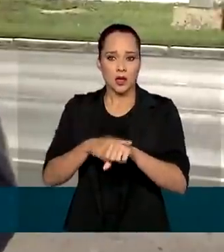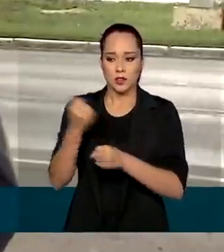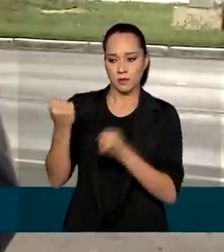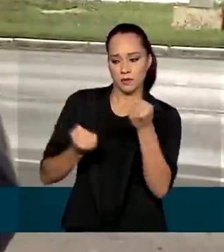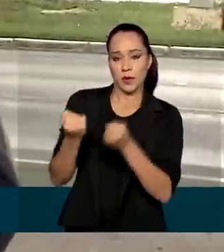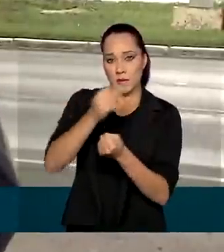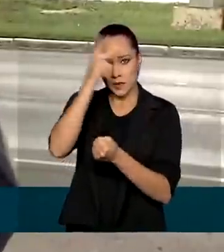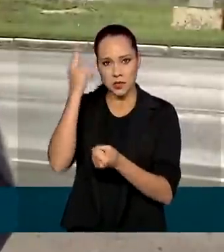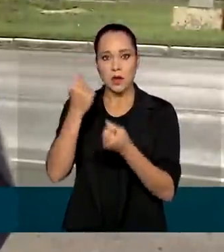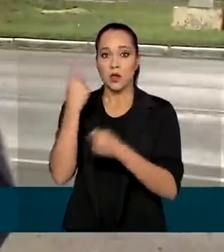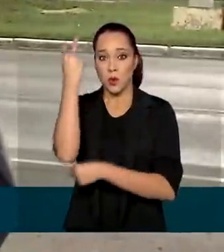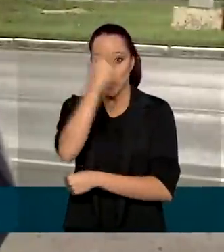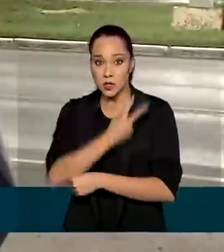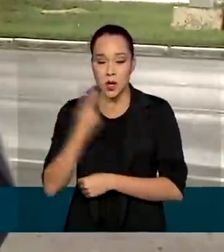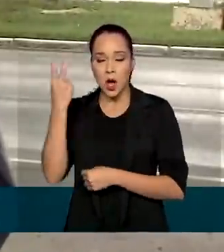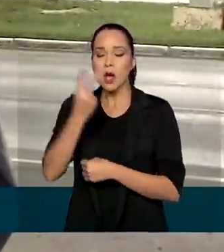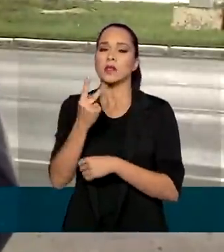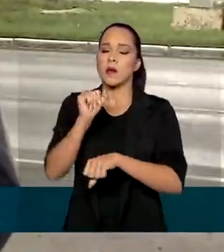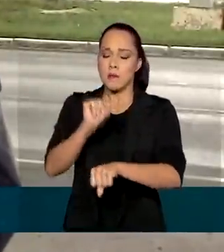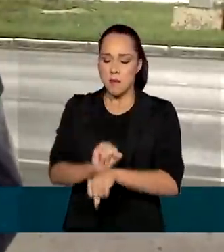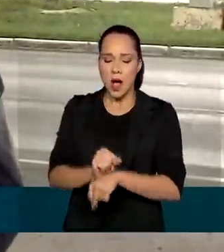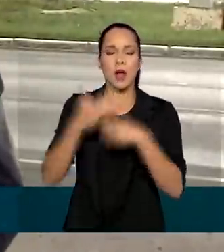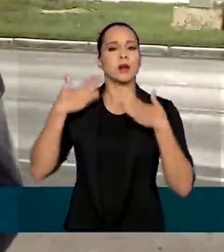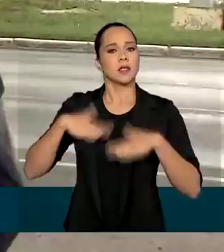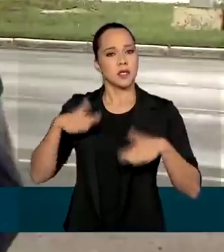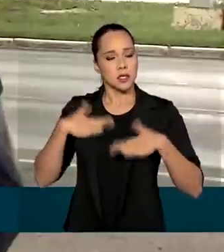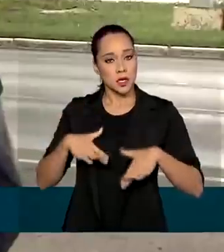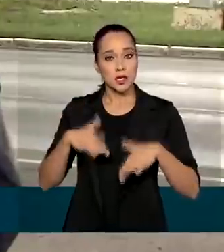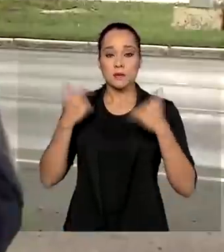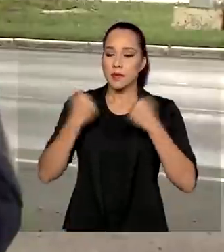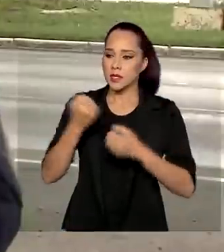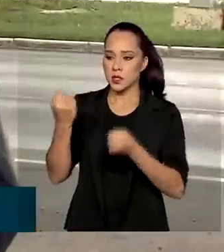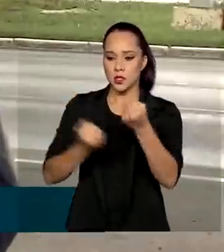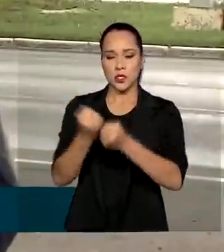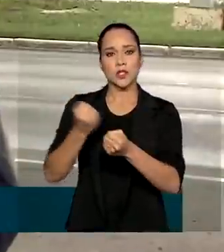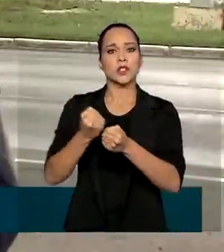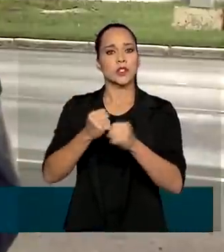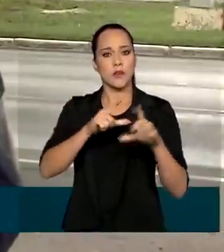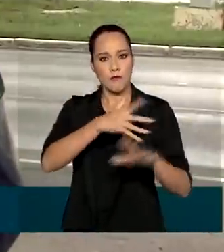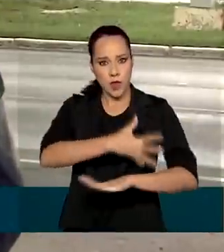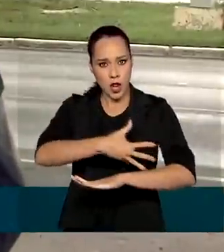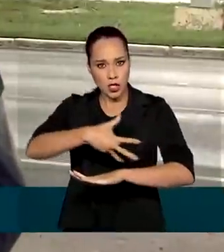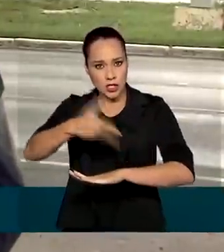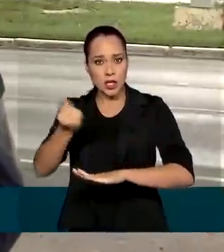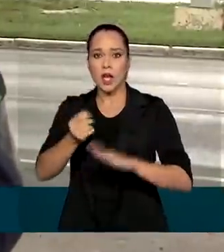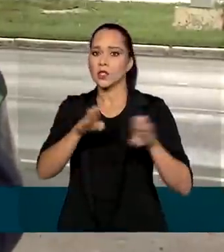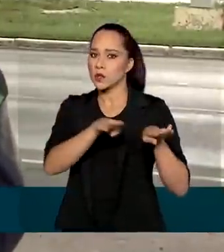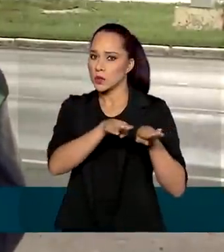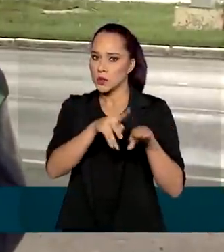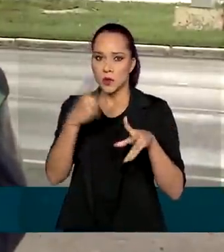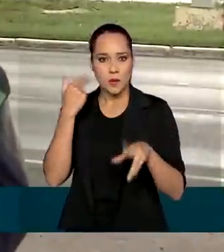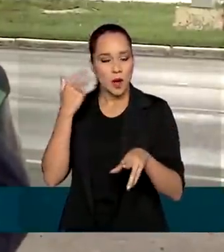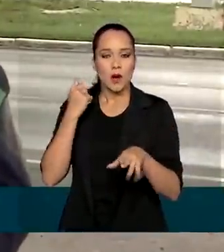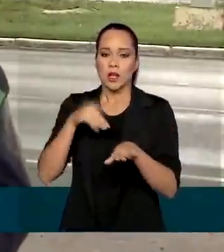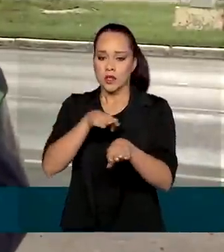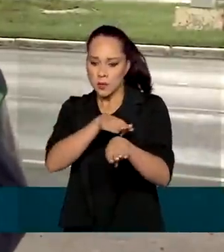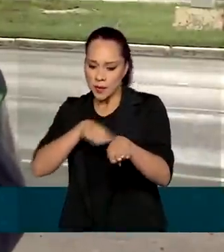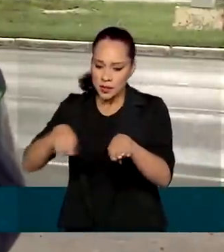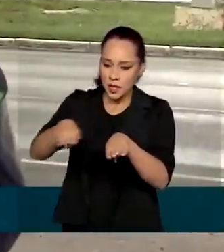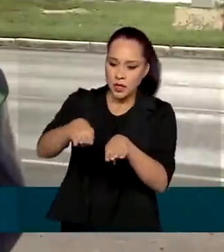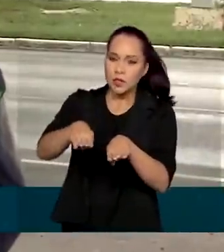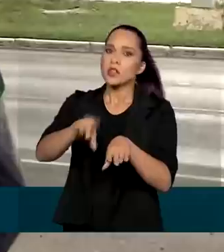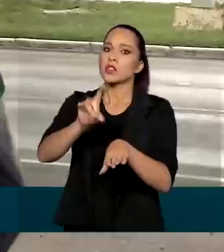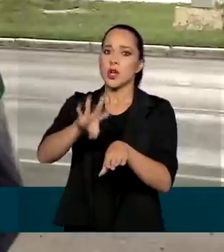condutor tem que parar a cada duas horas para descansar, ele tem que dirigir sempre dentro da velocidade da via e ultrapassar em locais em que ele consiga fazer a